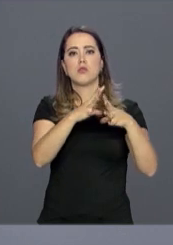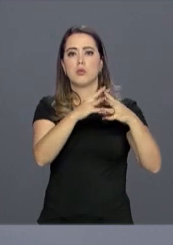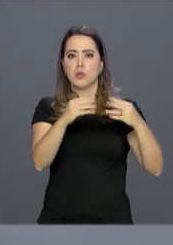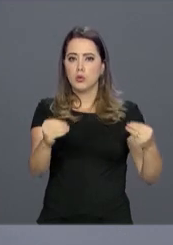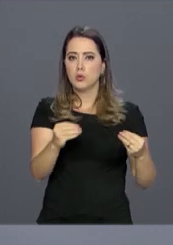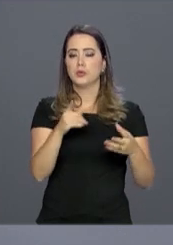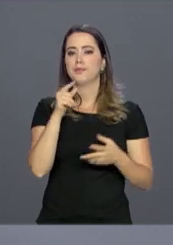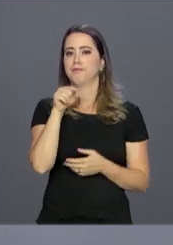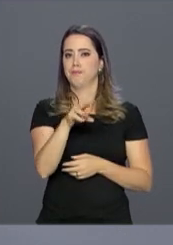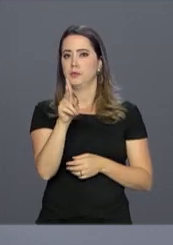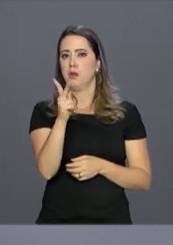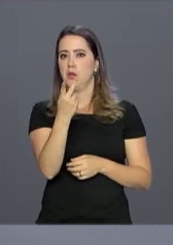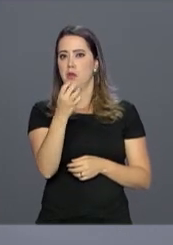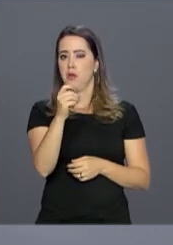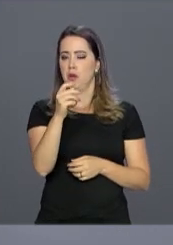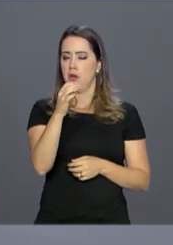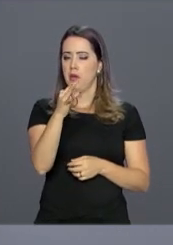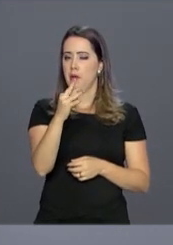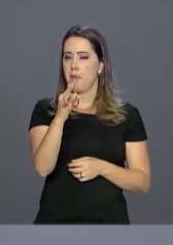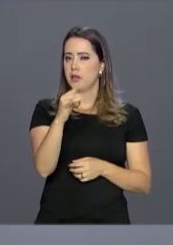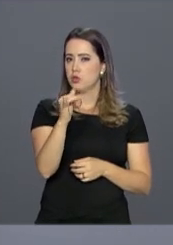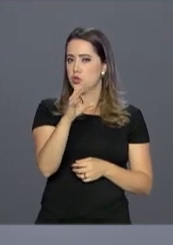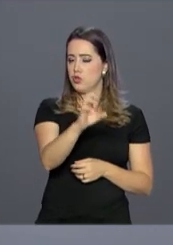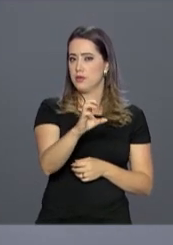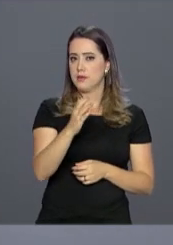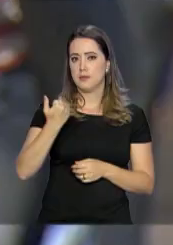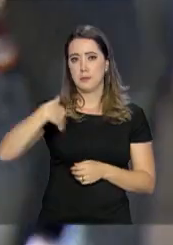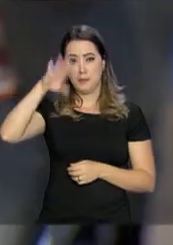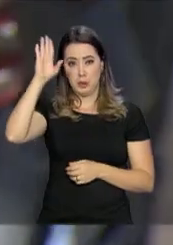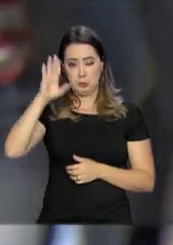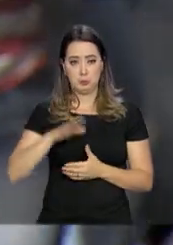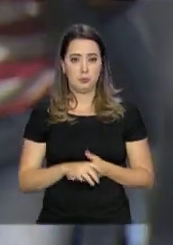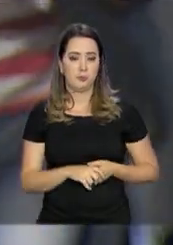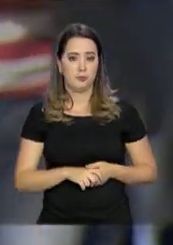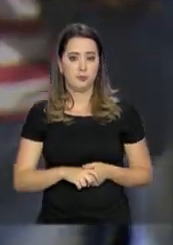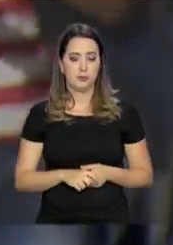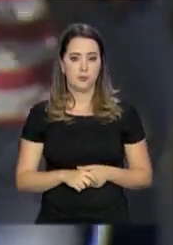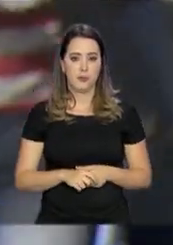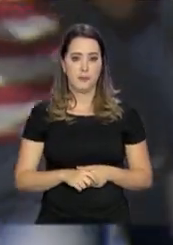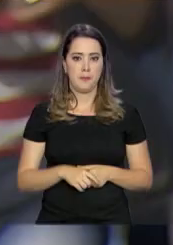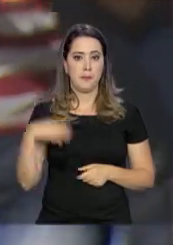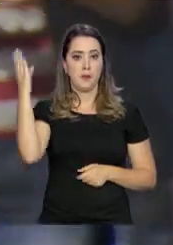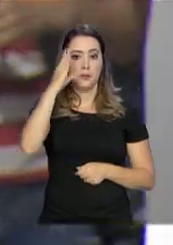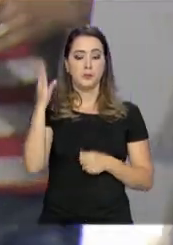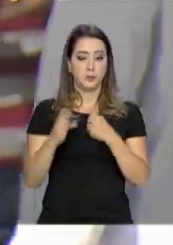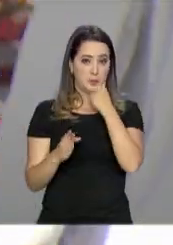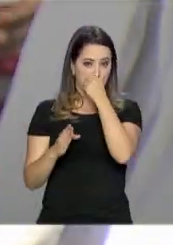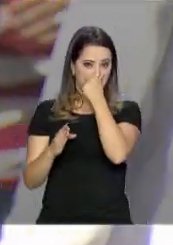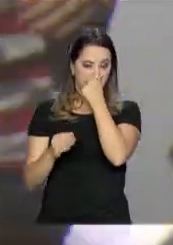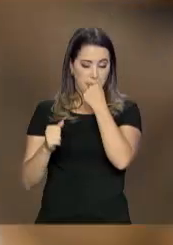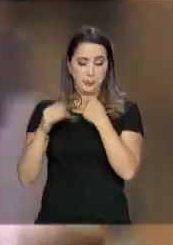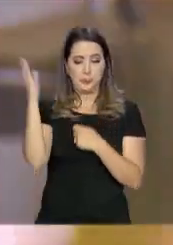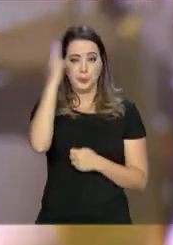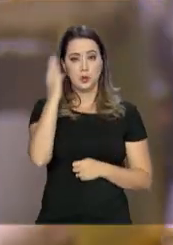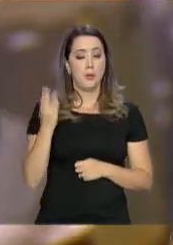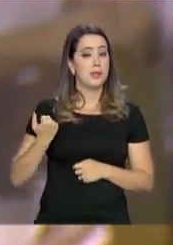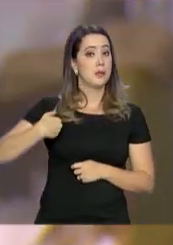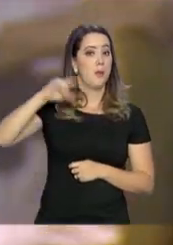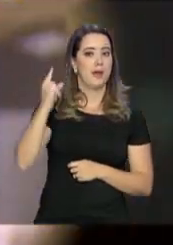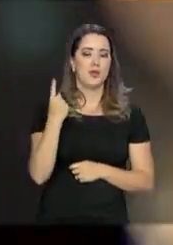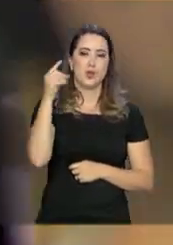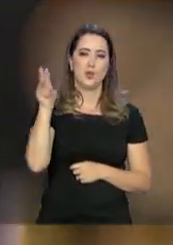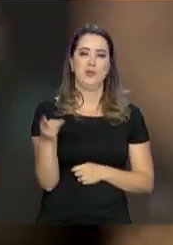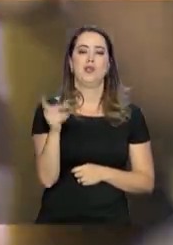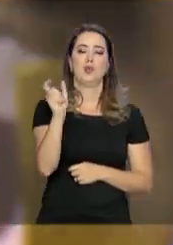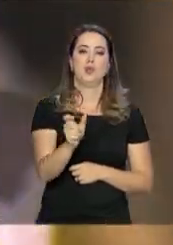maior número de notificações dentre todas as hepatites. No Brasil, mais de um milhão de pessoas